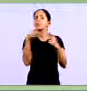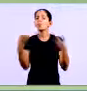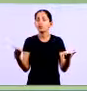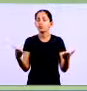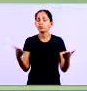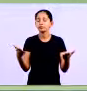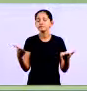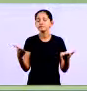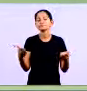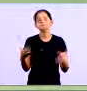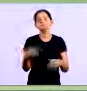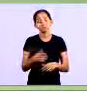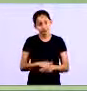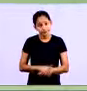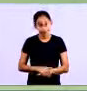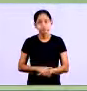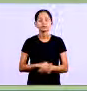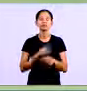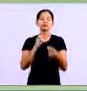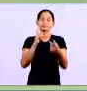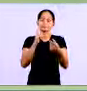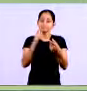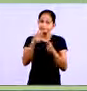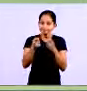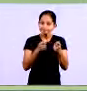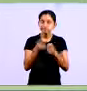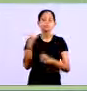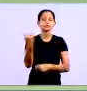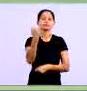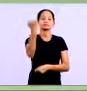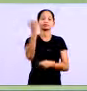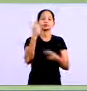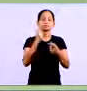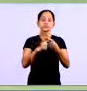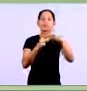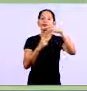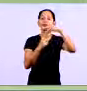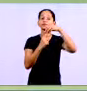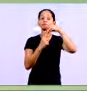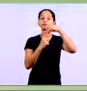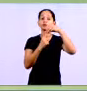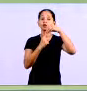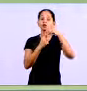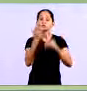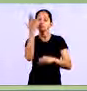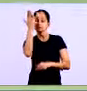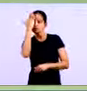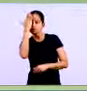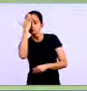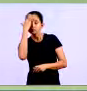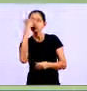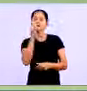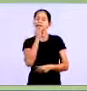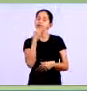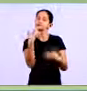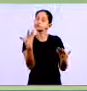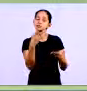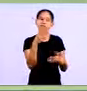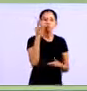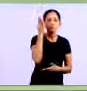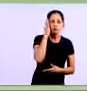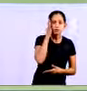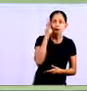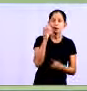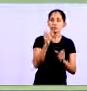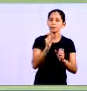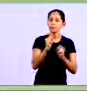para Pois Que ajuda A fornecer informações Para apuração dos custos e despesas Tá? Então